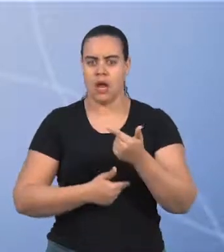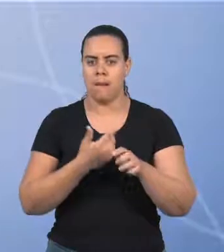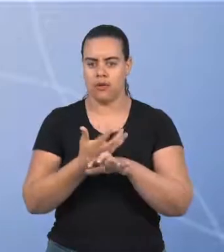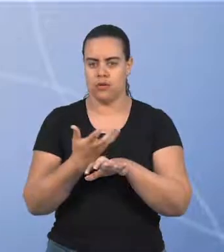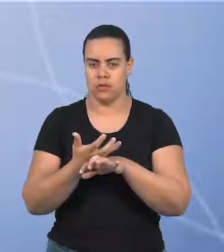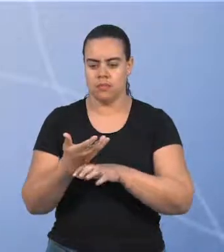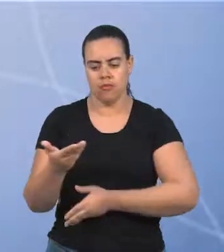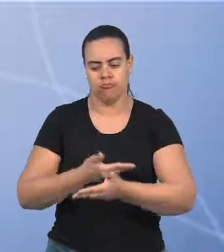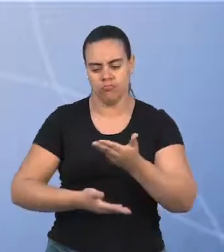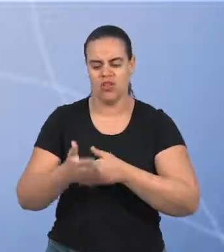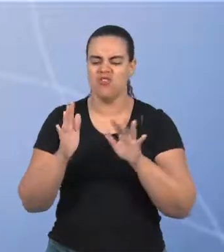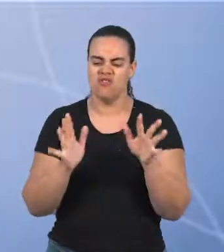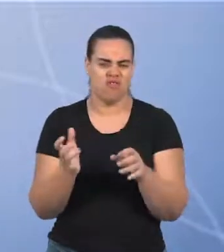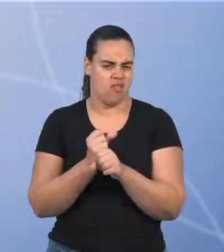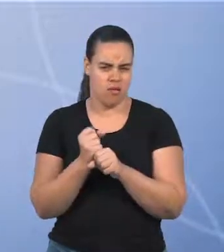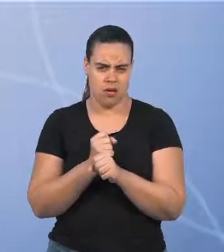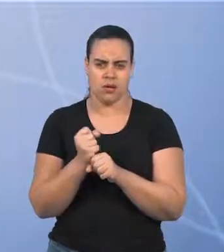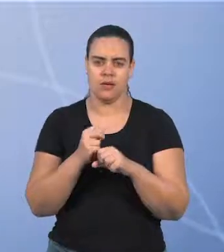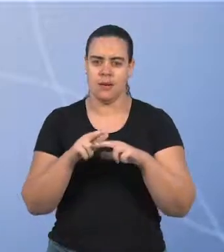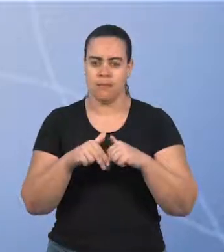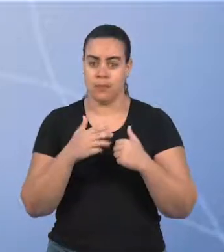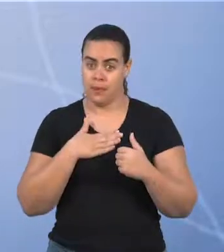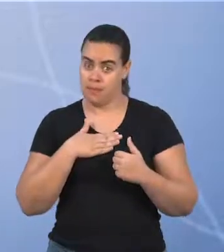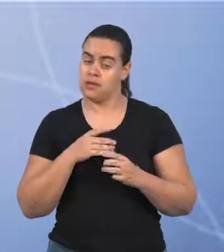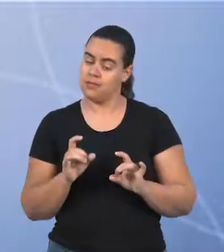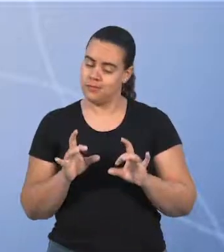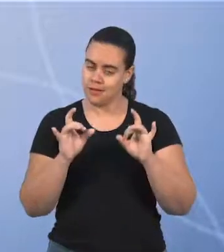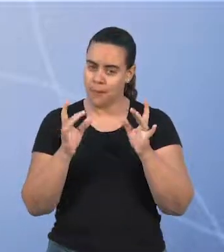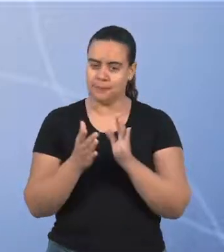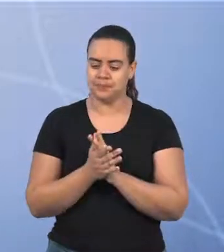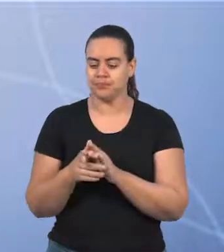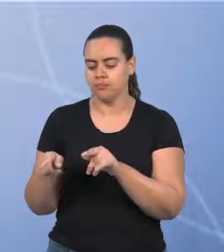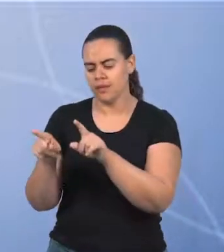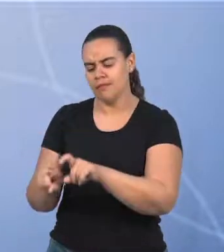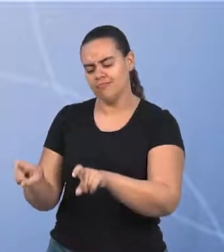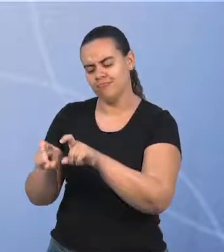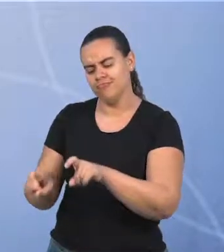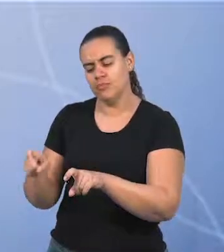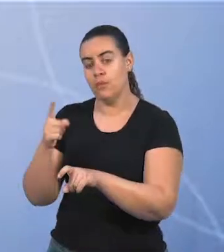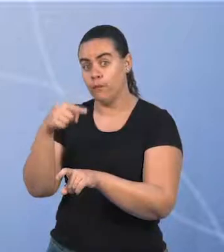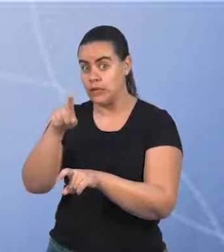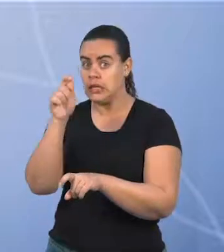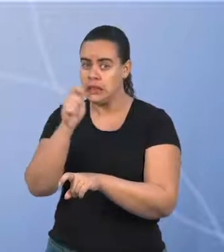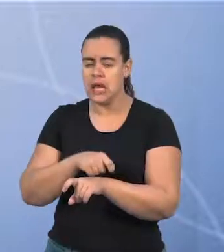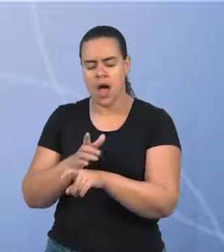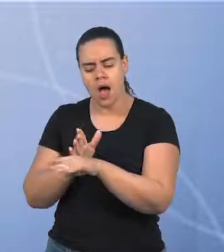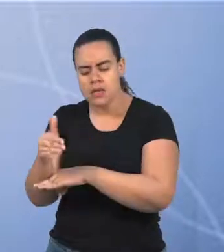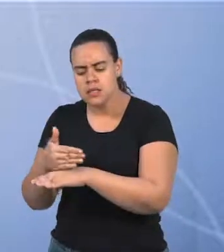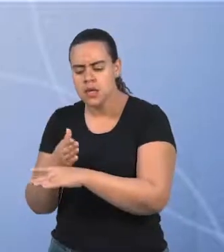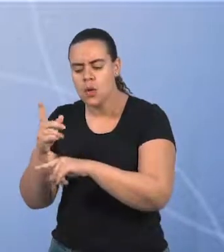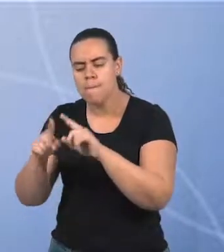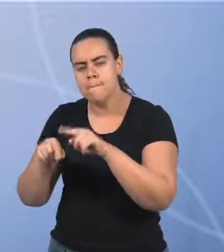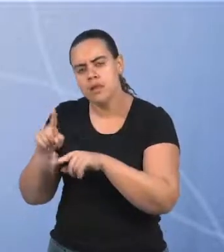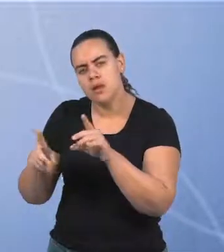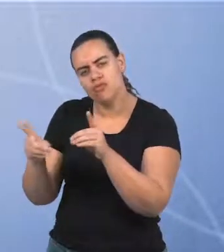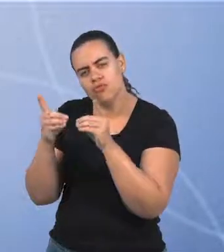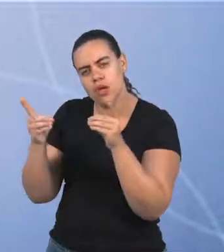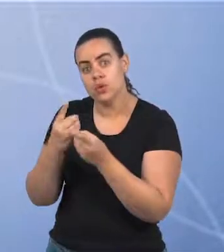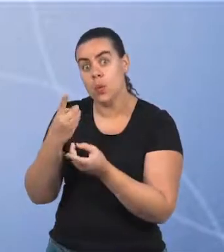isso estar dividindo com vocês esse componente é bastante especial. No ambiente virtual de aprendizagem, vocês terão acesso ao material didático, que